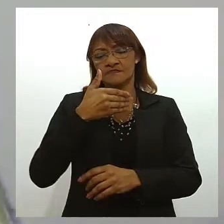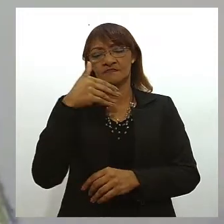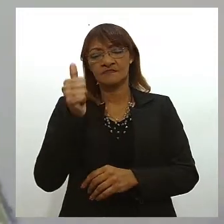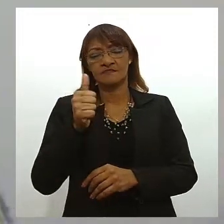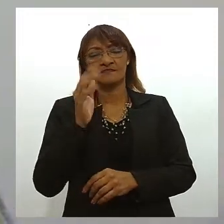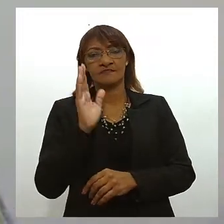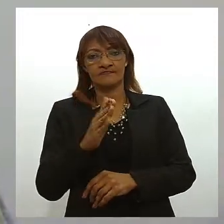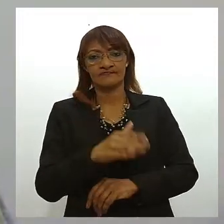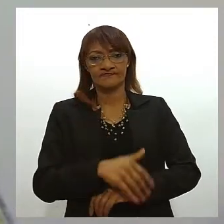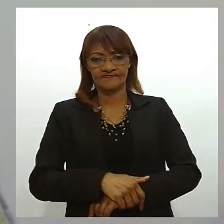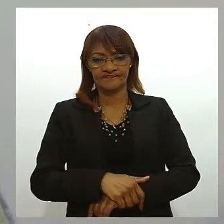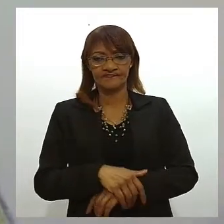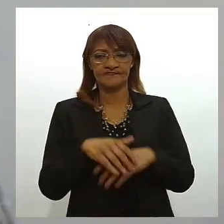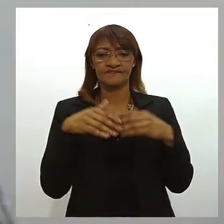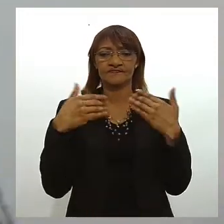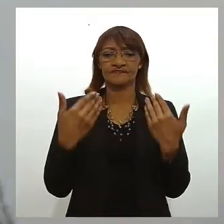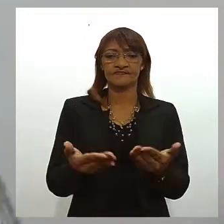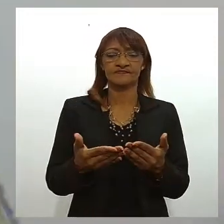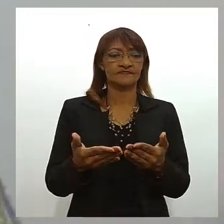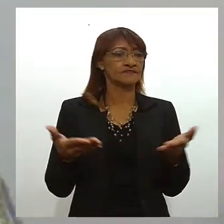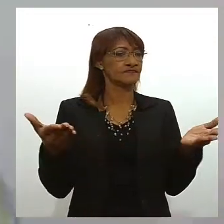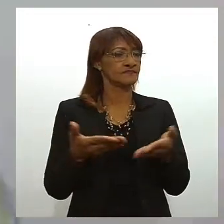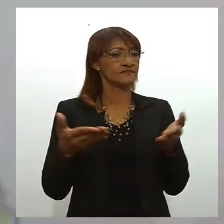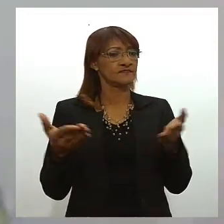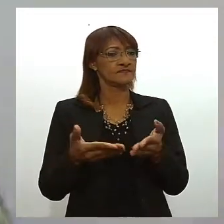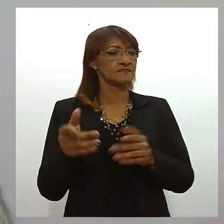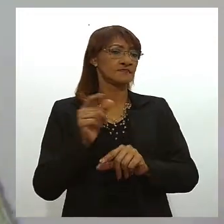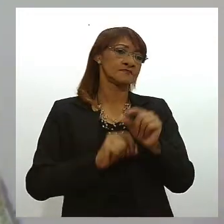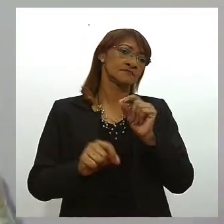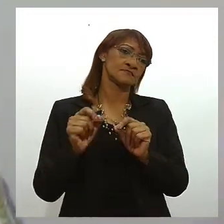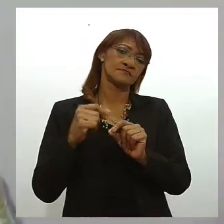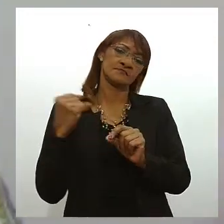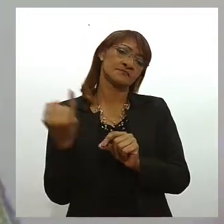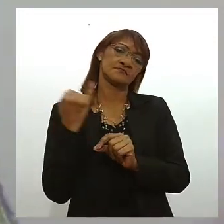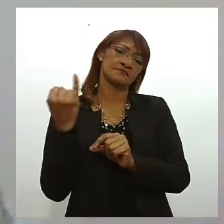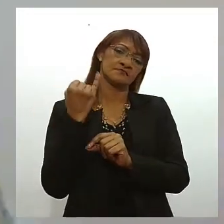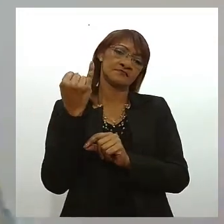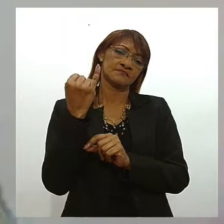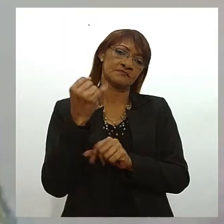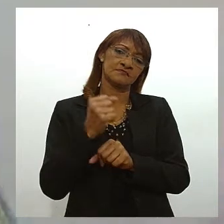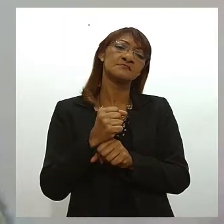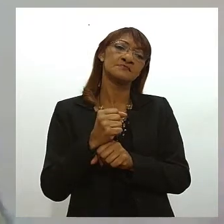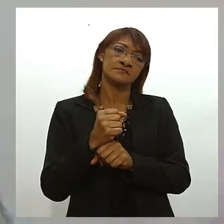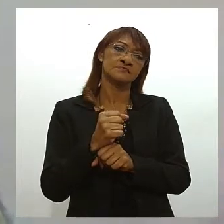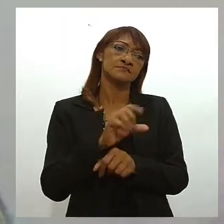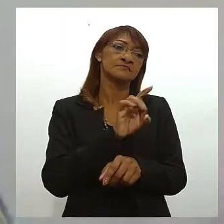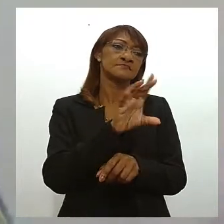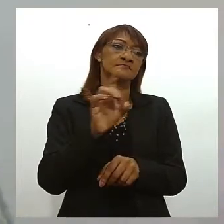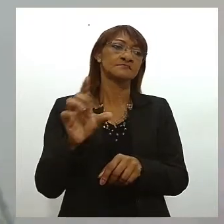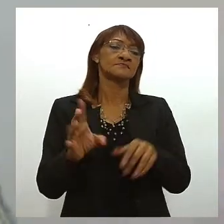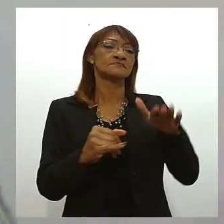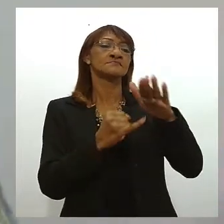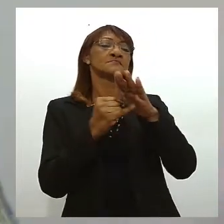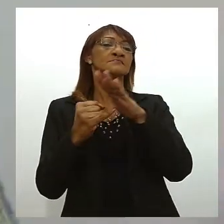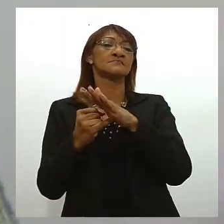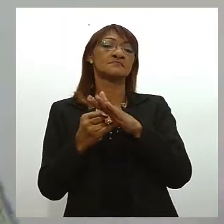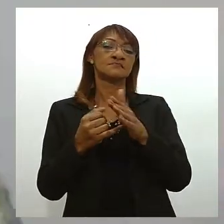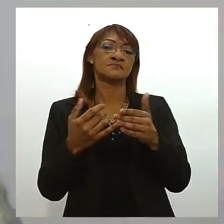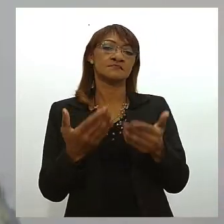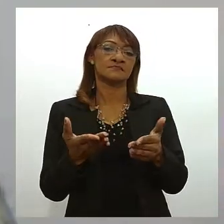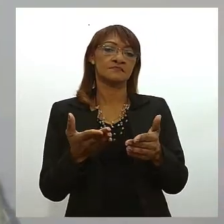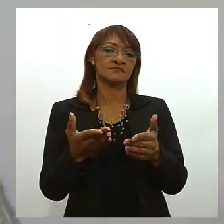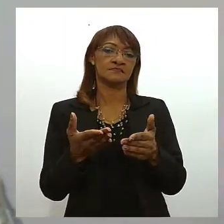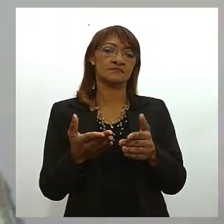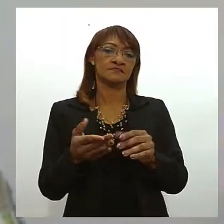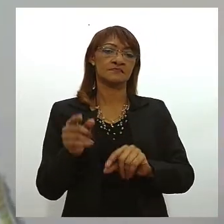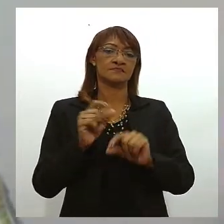assistencial. Então, o núcleo de segurança hoje é um núcleo de grande relevância e de grande complexidade nas instituições. A maioria das instituições